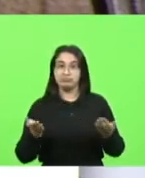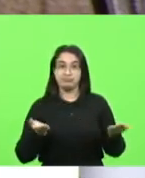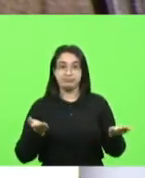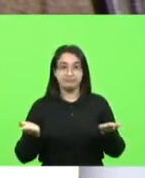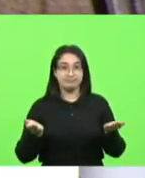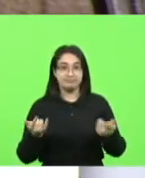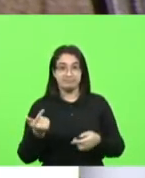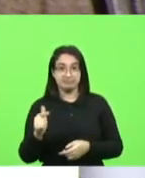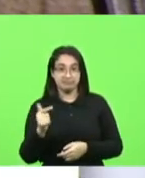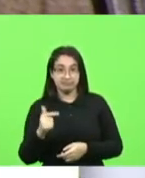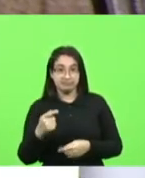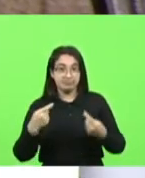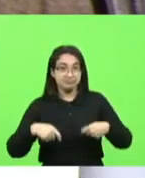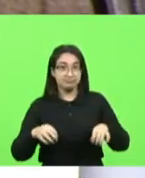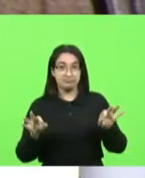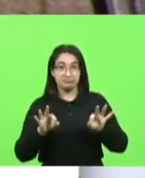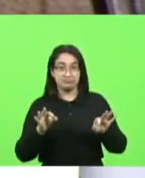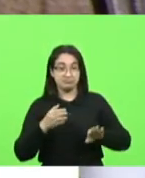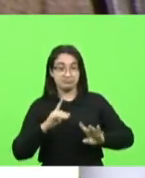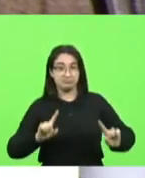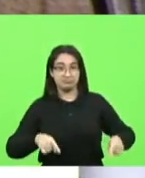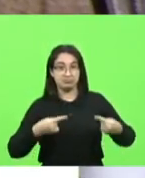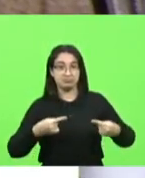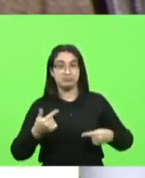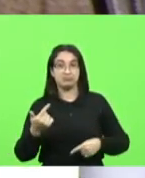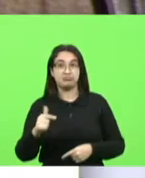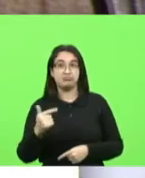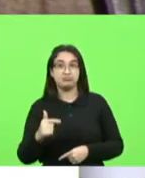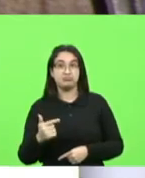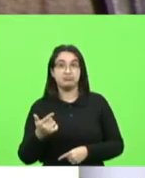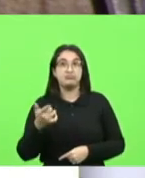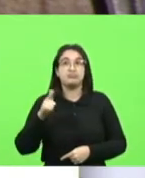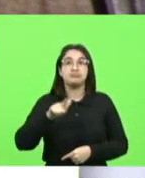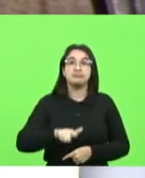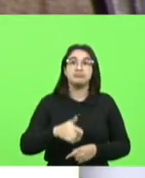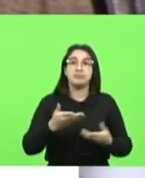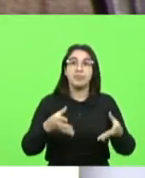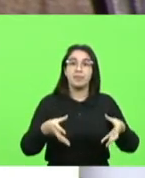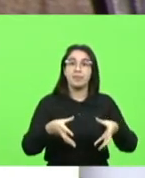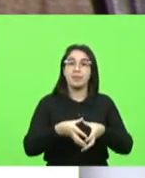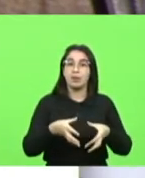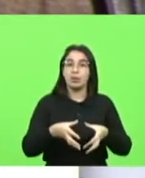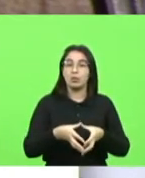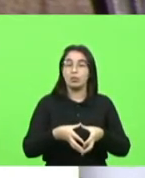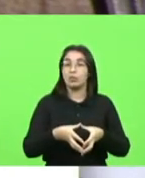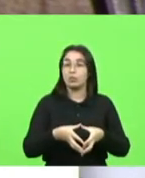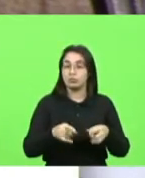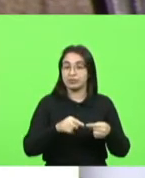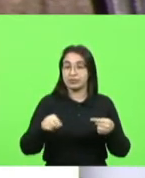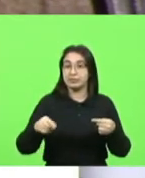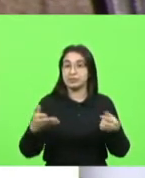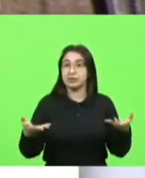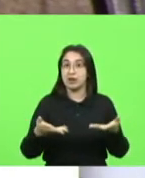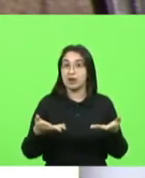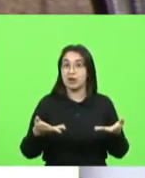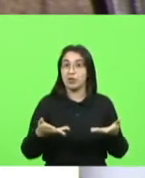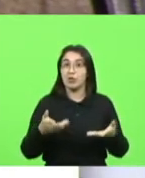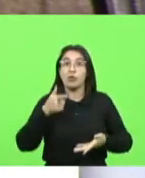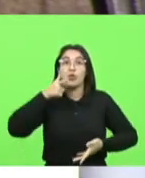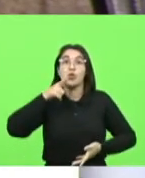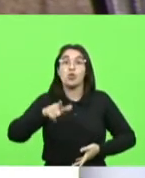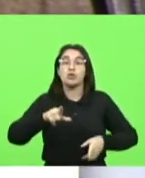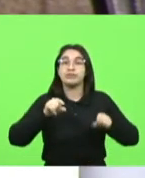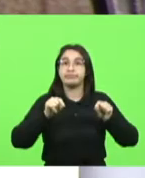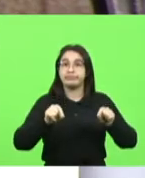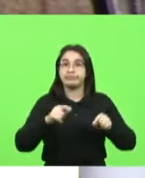enfrentar concorrência alguma esse setor essa semana ganhou um presentão do governo